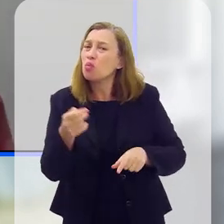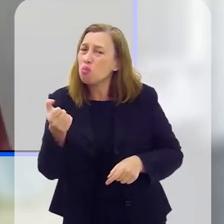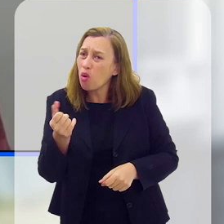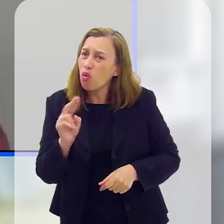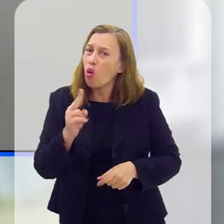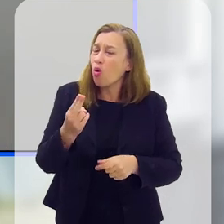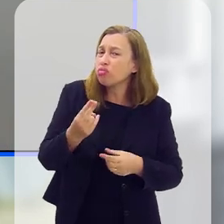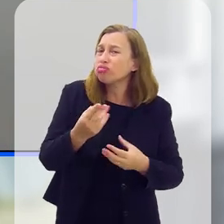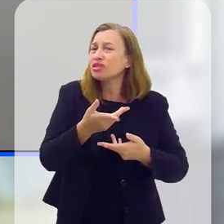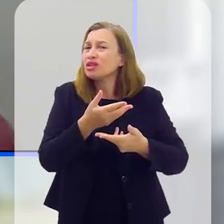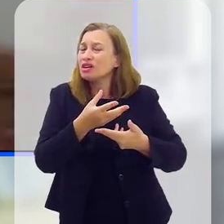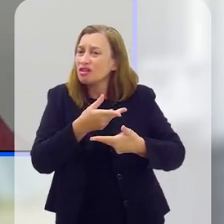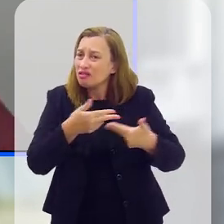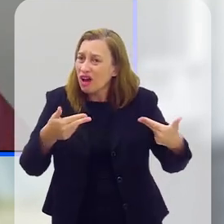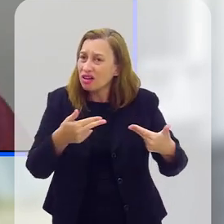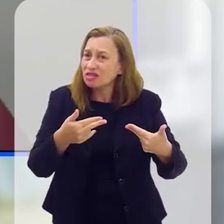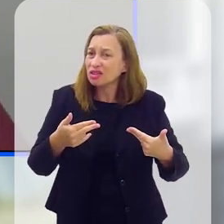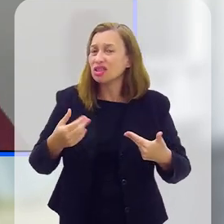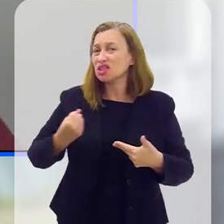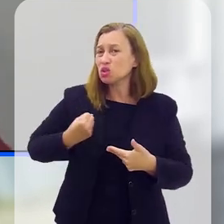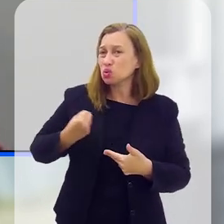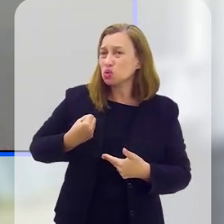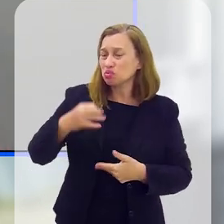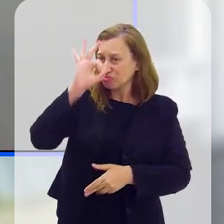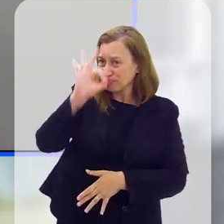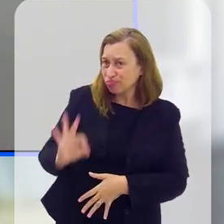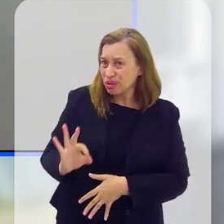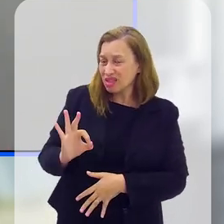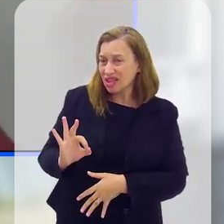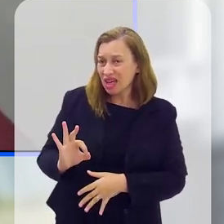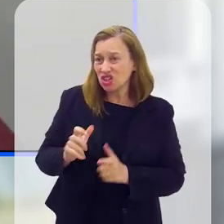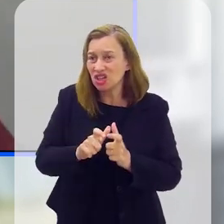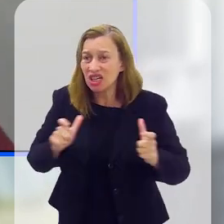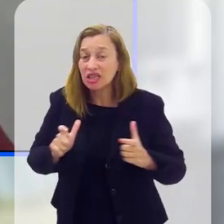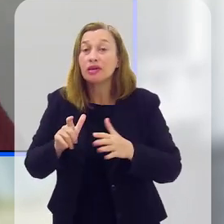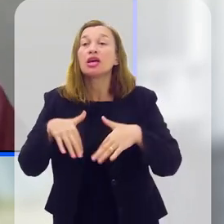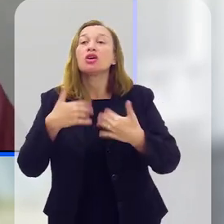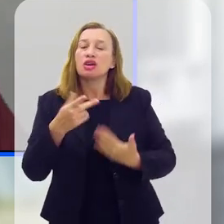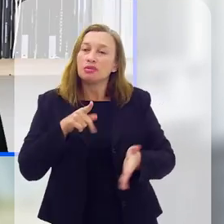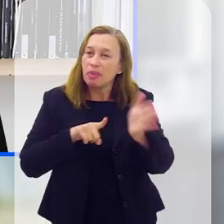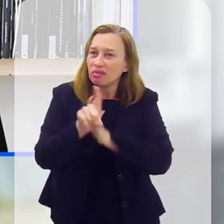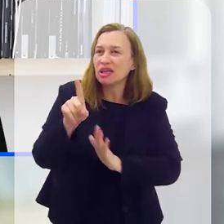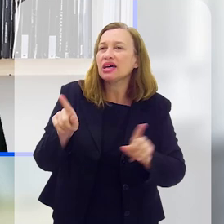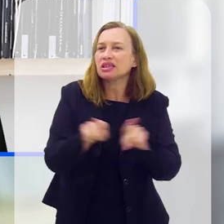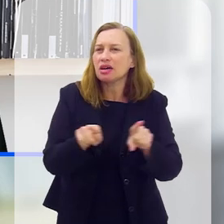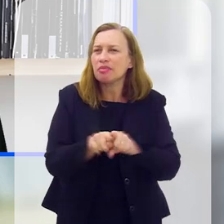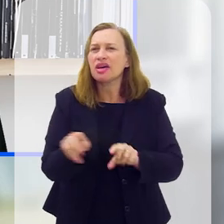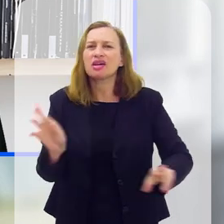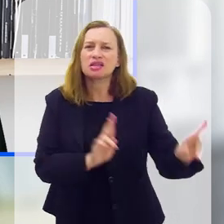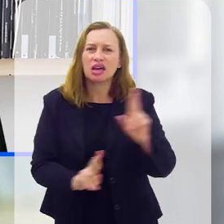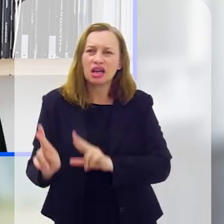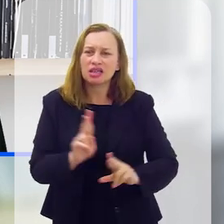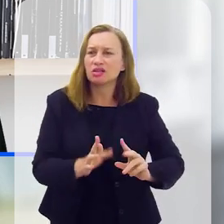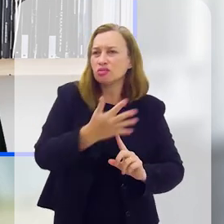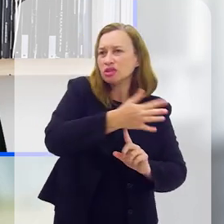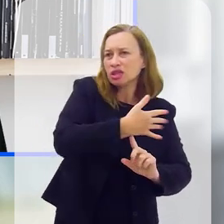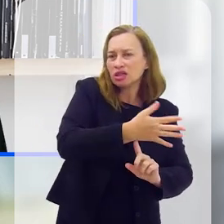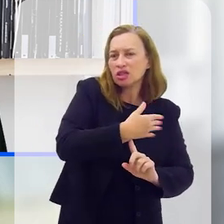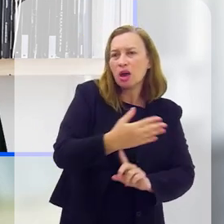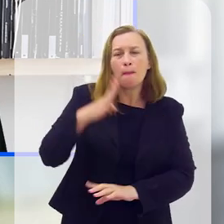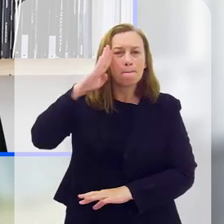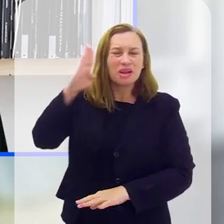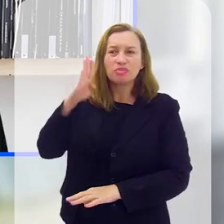pouco, pelo menos, ou muito, dessas taxas, infelizmente, crescentes entre os jovens. Eu ia te perguntar justamente também dessa relação da